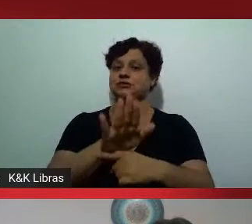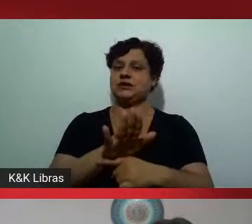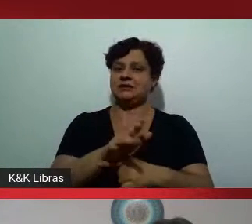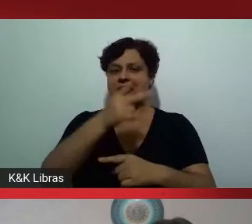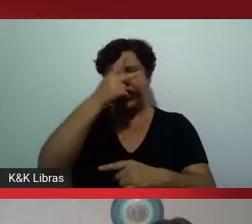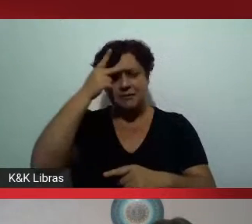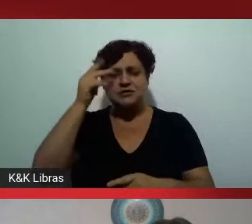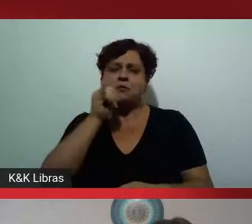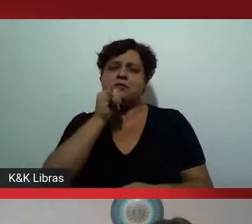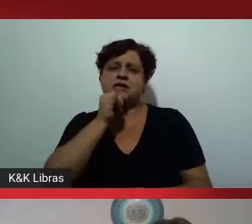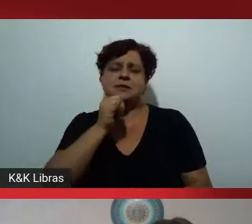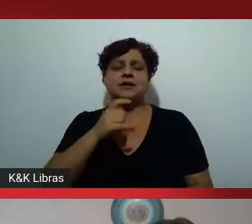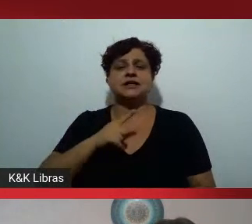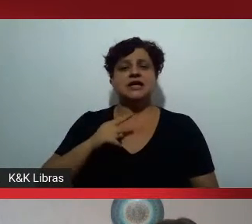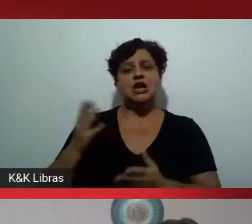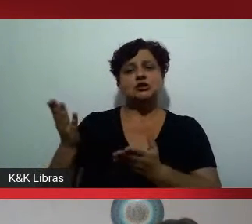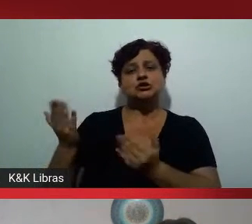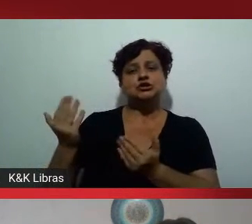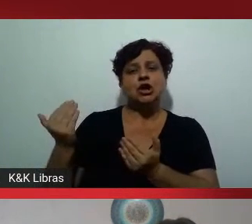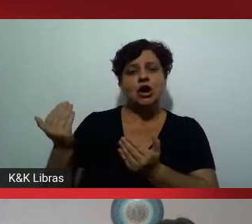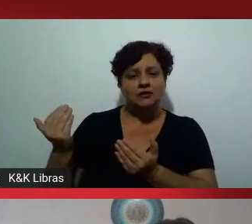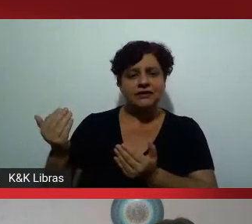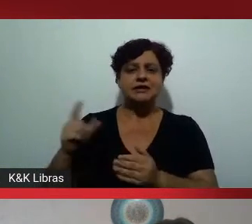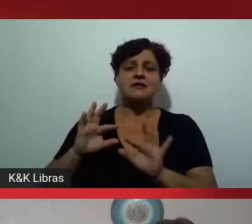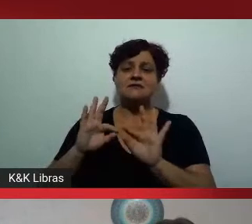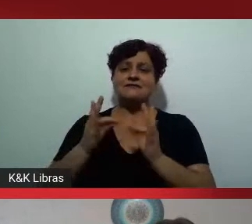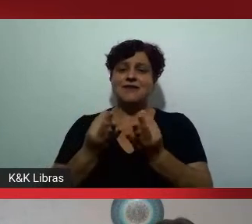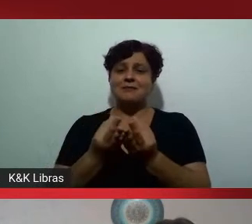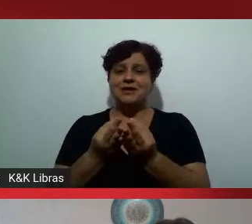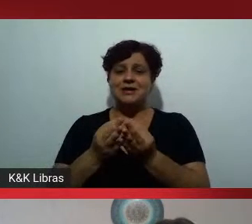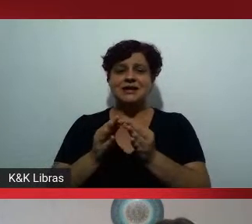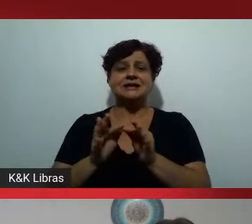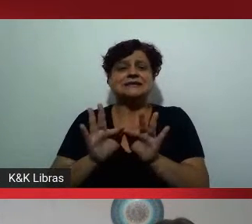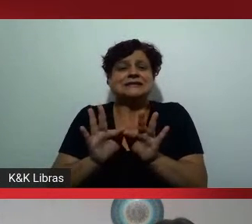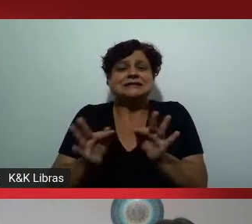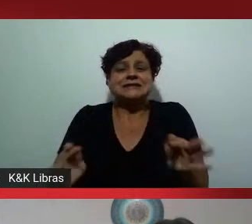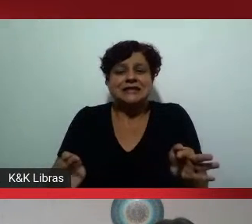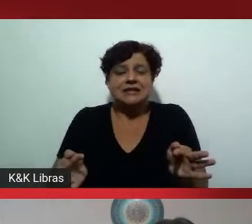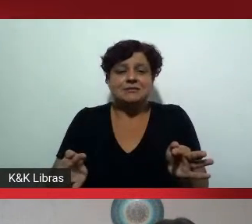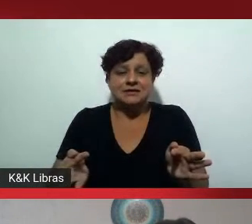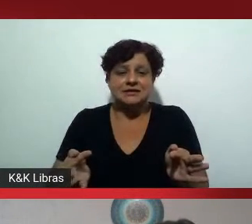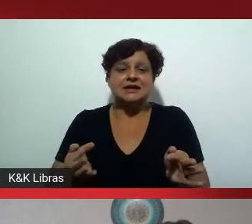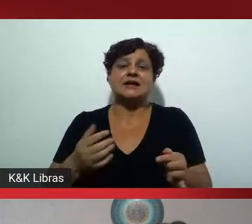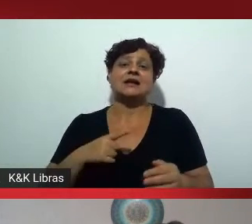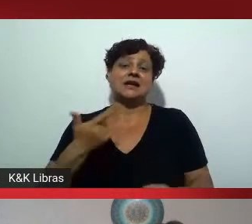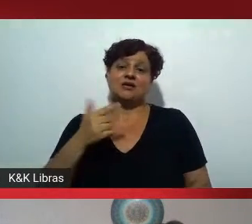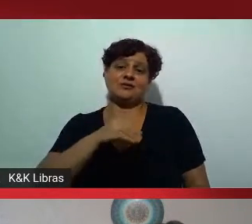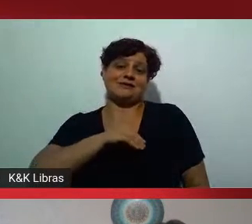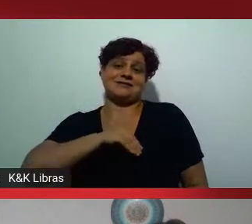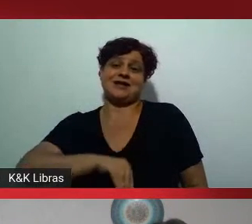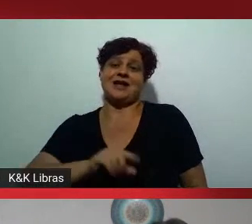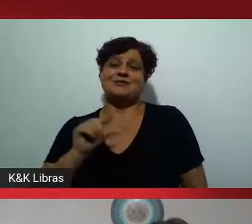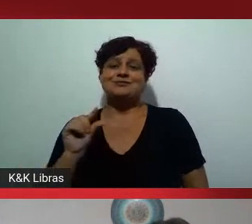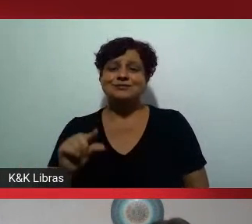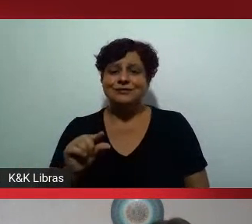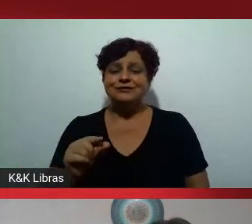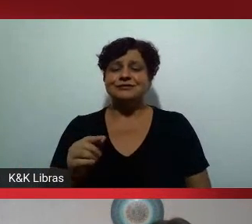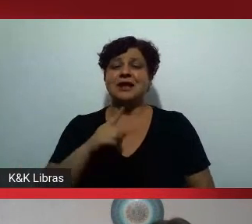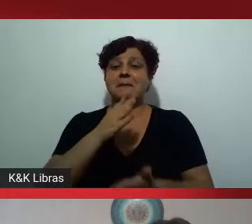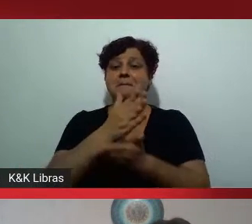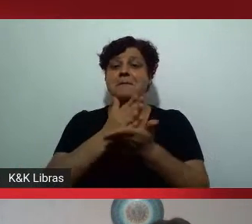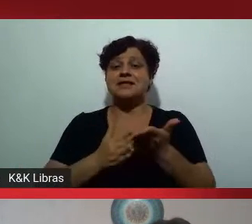vem de uma renda de famílias com renda per capita de meio salário mínimo, o que é um absurdo,